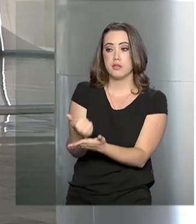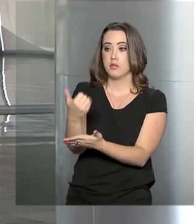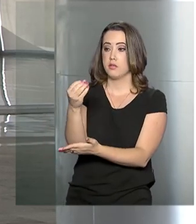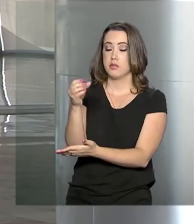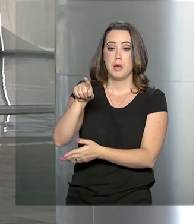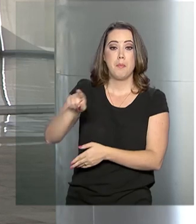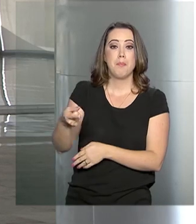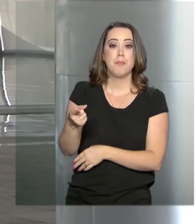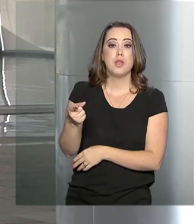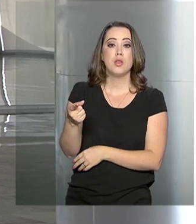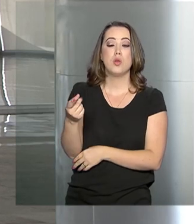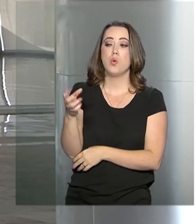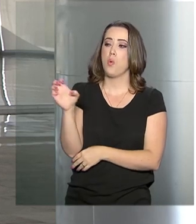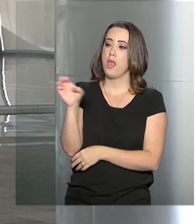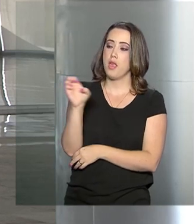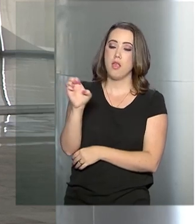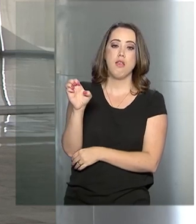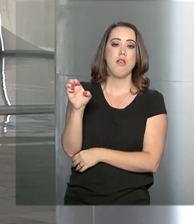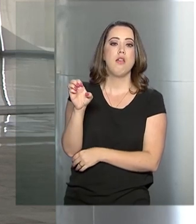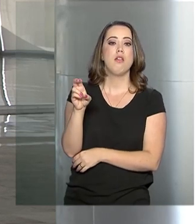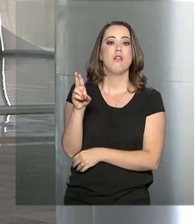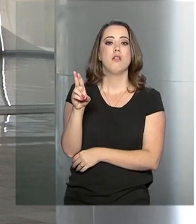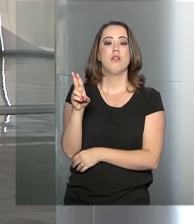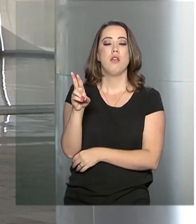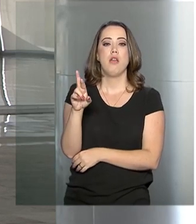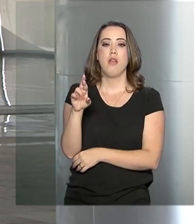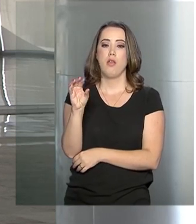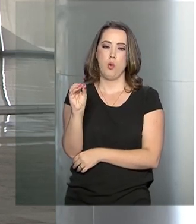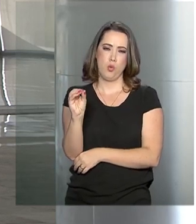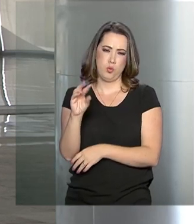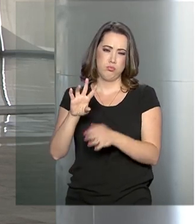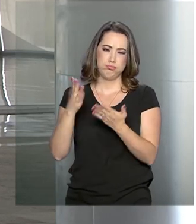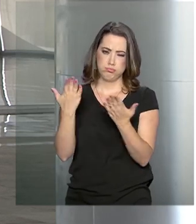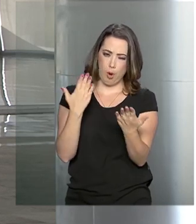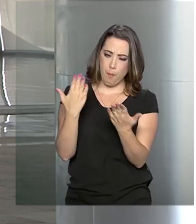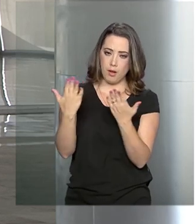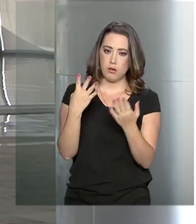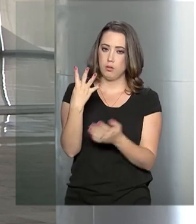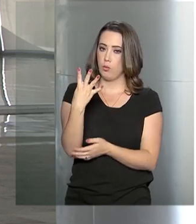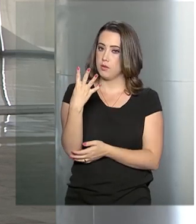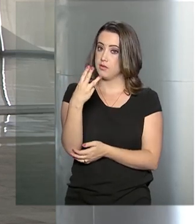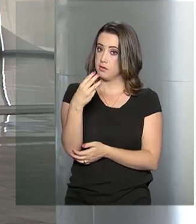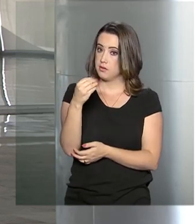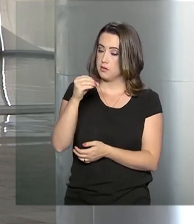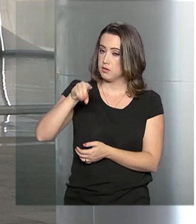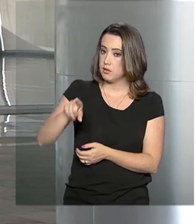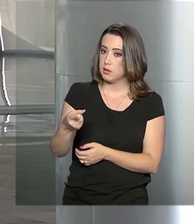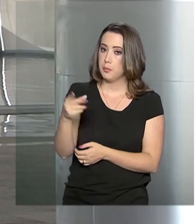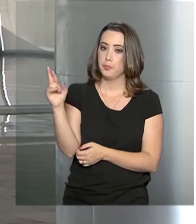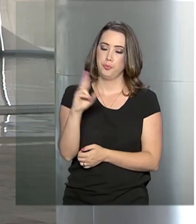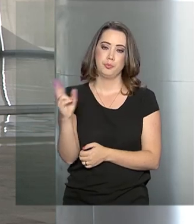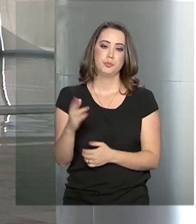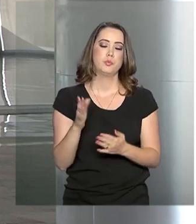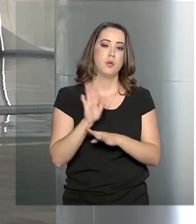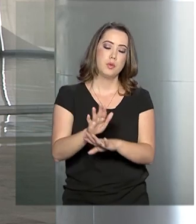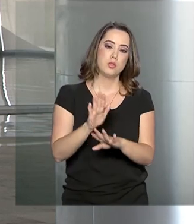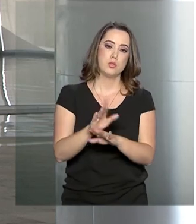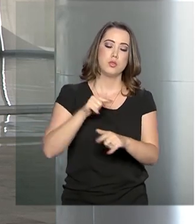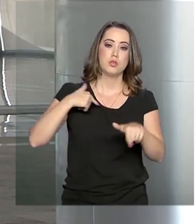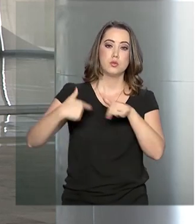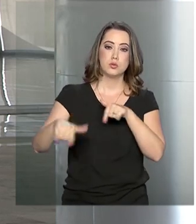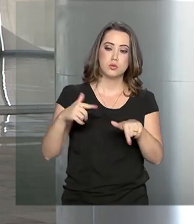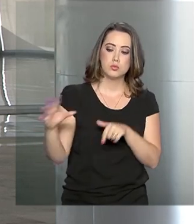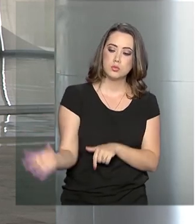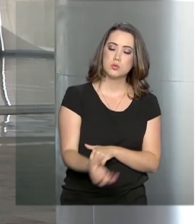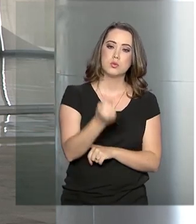mil euros, cerca de 430 mil reais, para apoiar o governo de Moçambique nos trabalhos